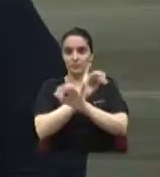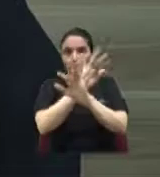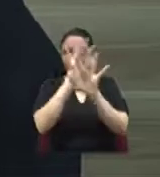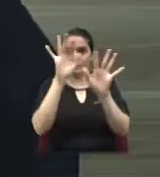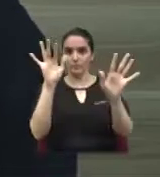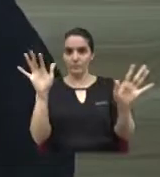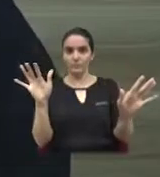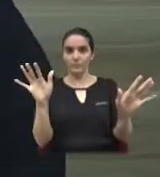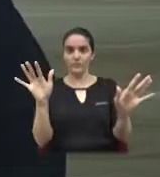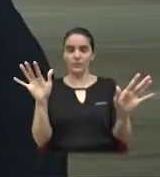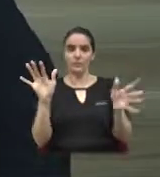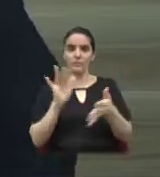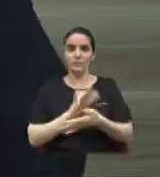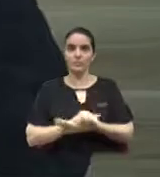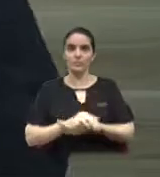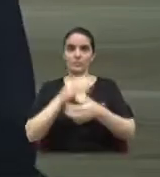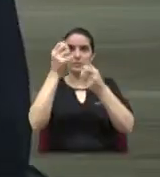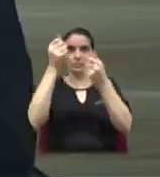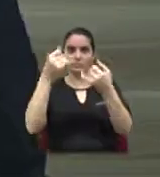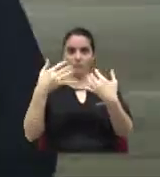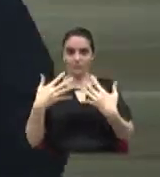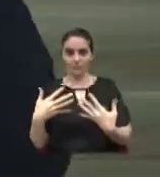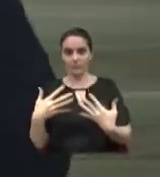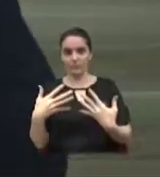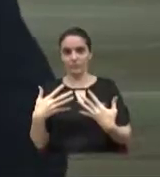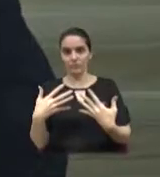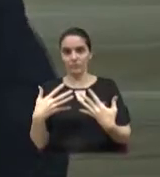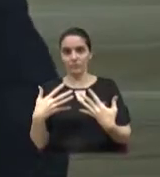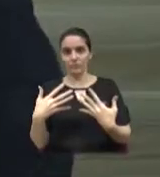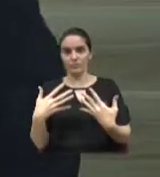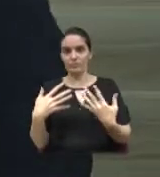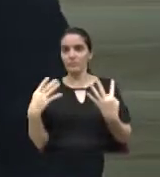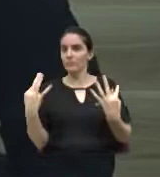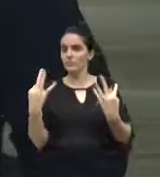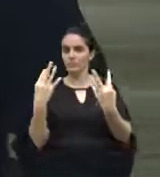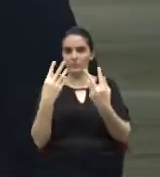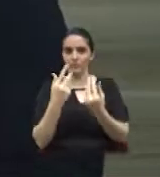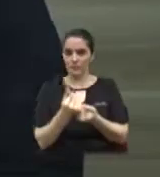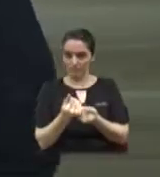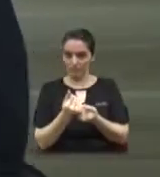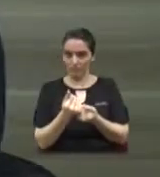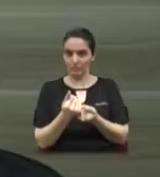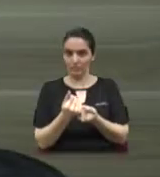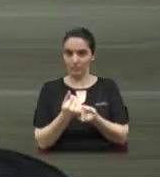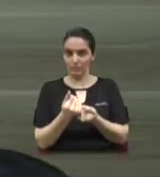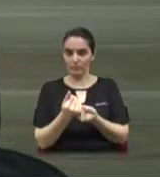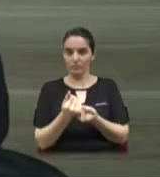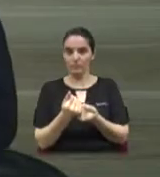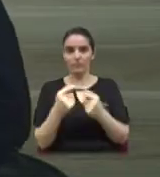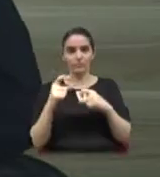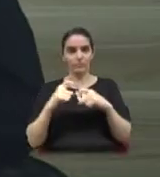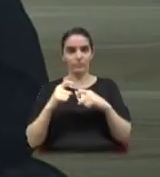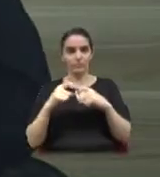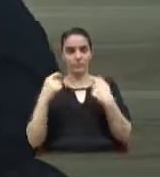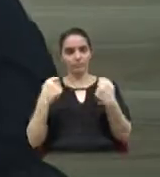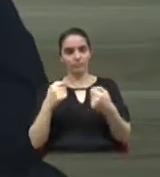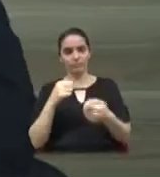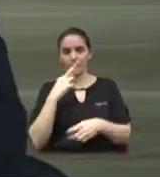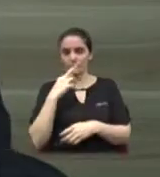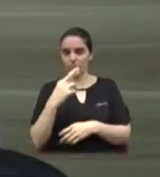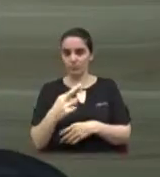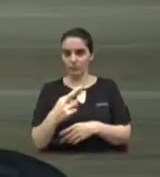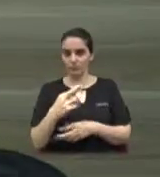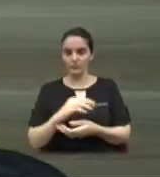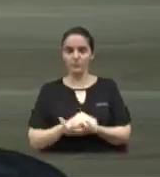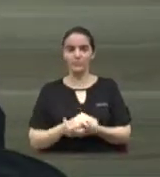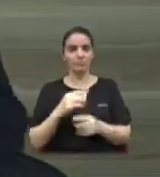licor sadio, conseguiu expor para nós aqui os critérios que realmente o médico tem que responder, até porque cabem